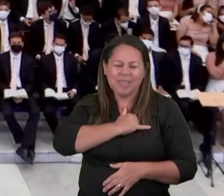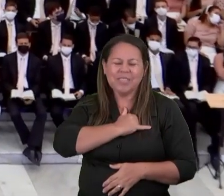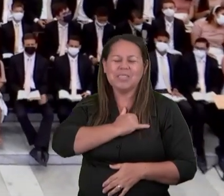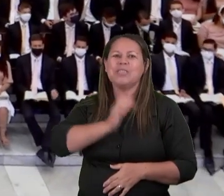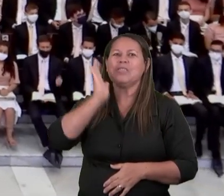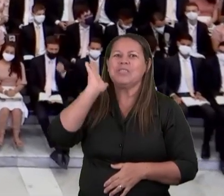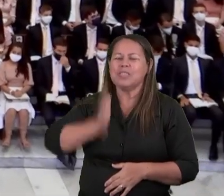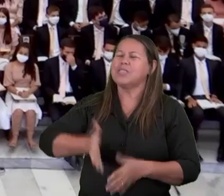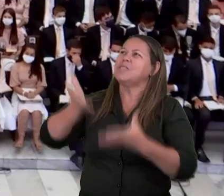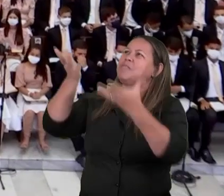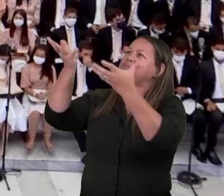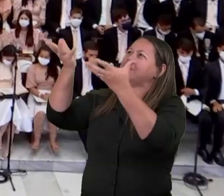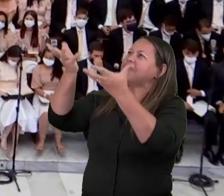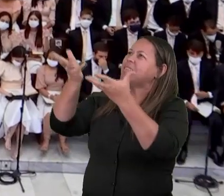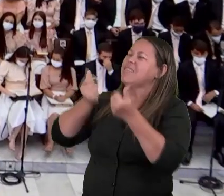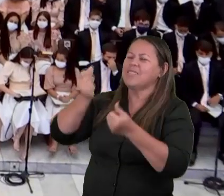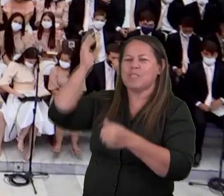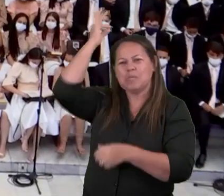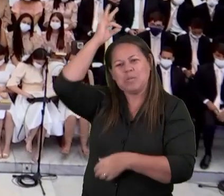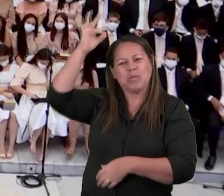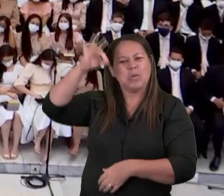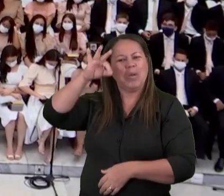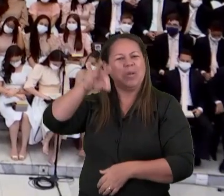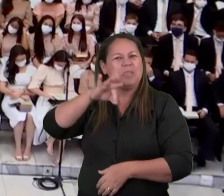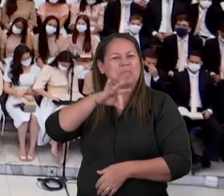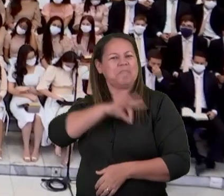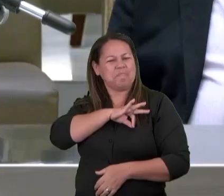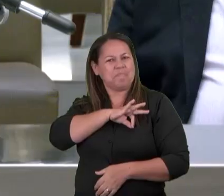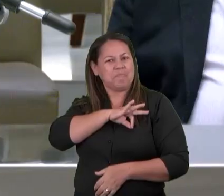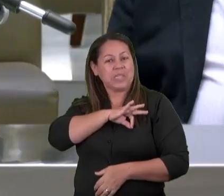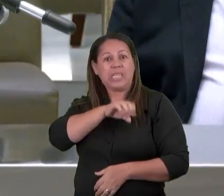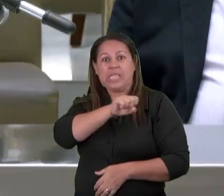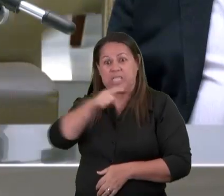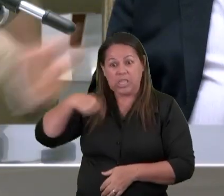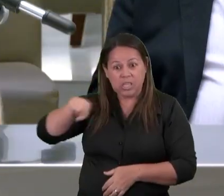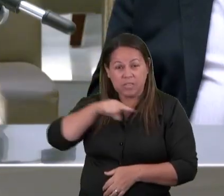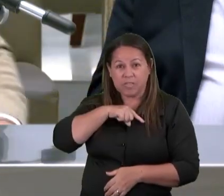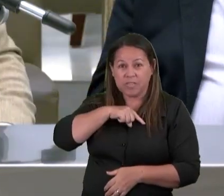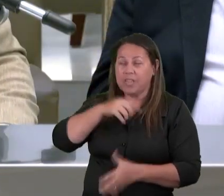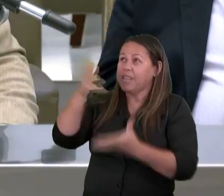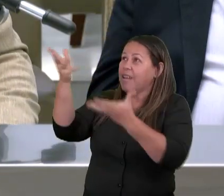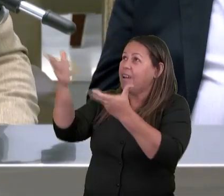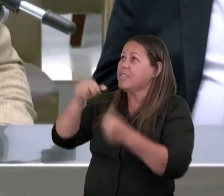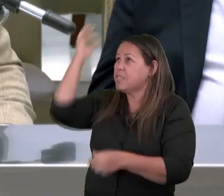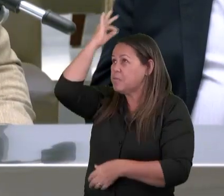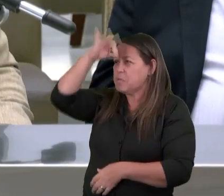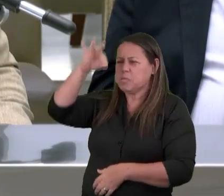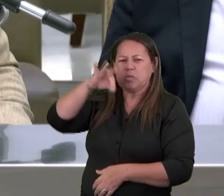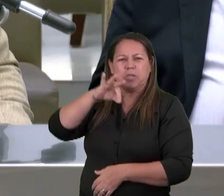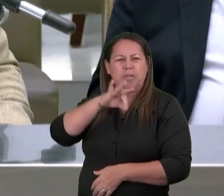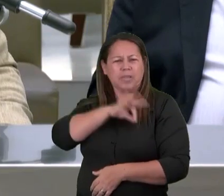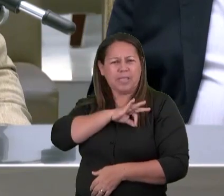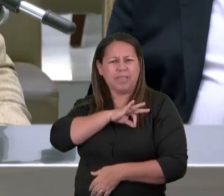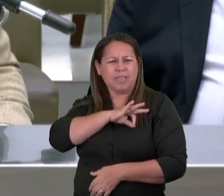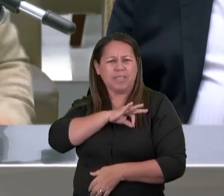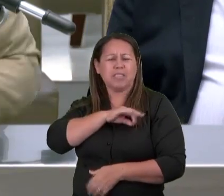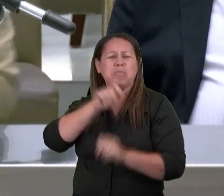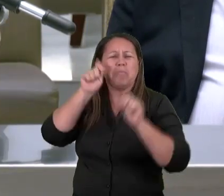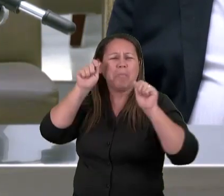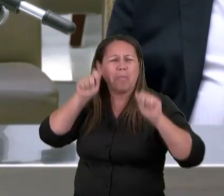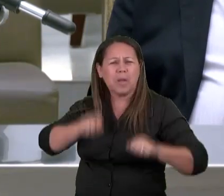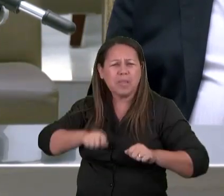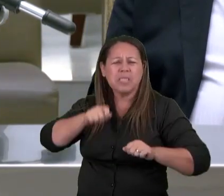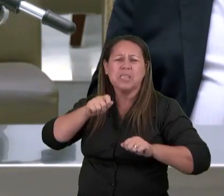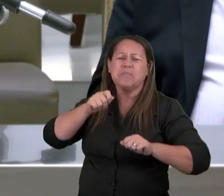recebemos O Espírito Santo E se nós recebemos O Espírito Santo Nós devemos abrir A boca e